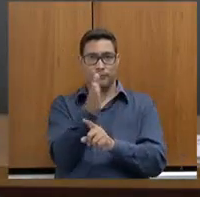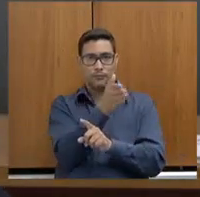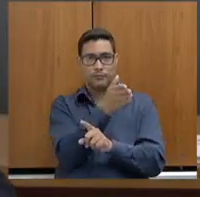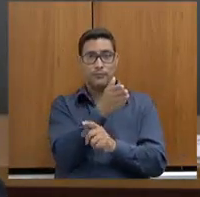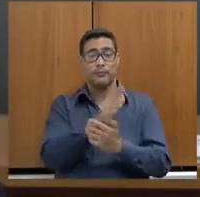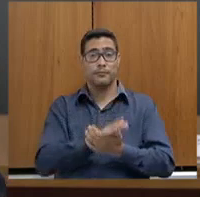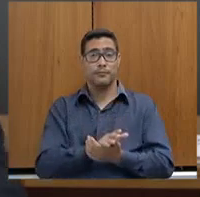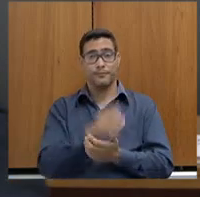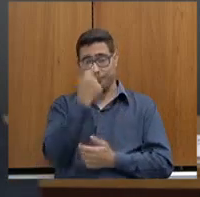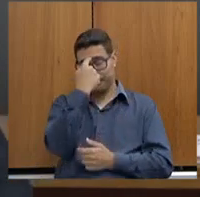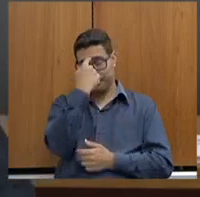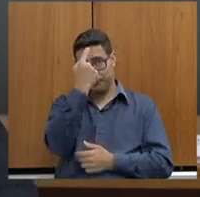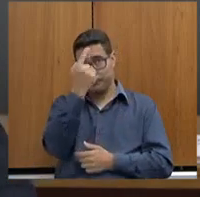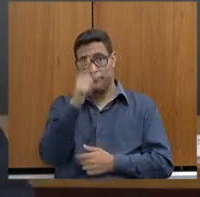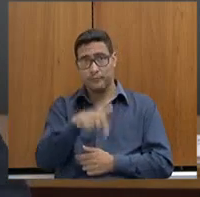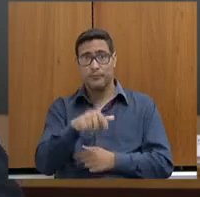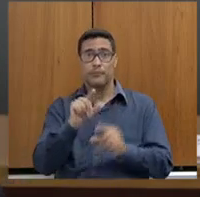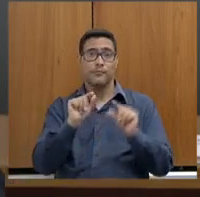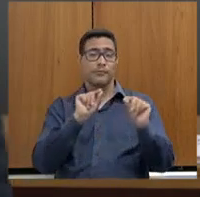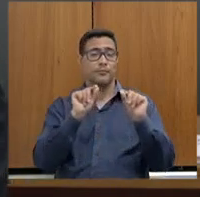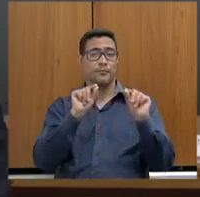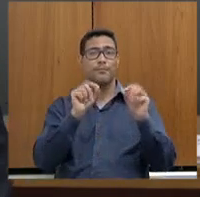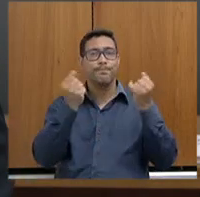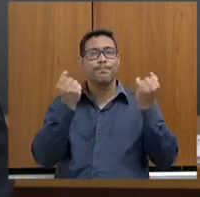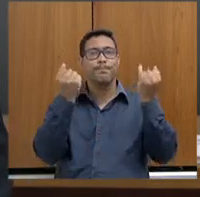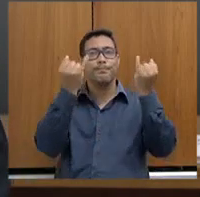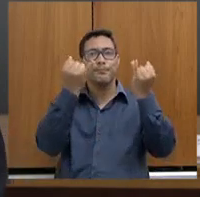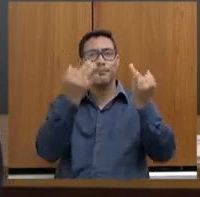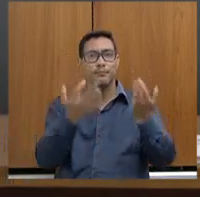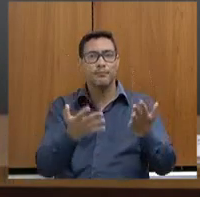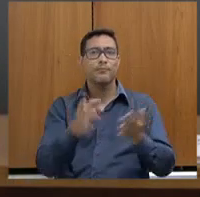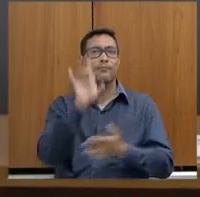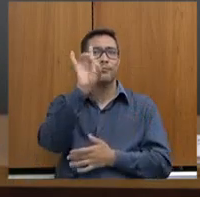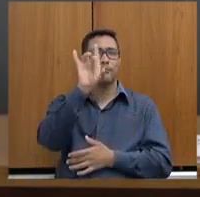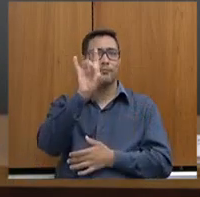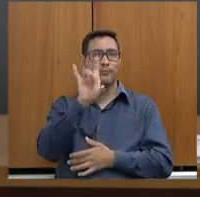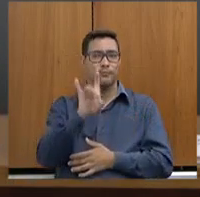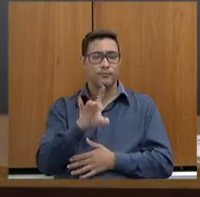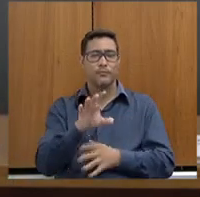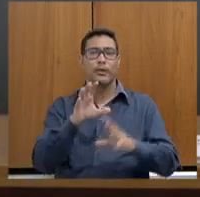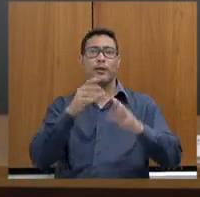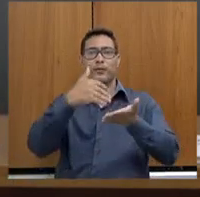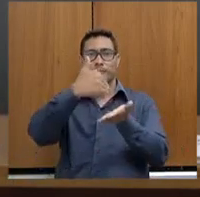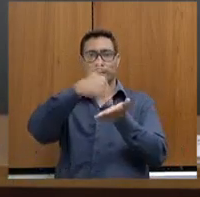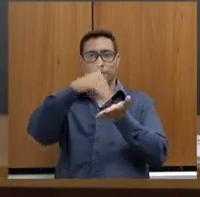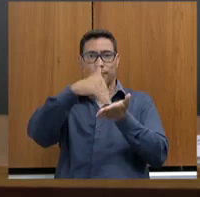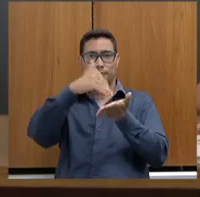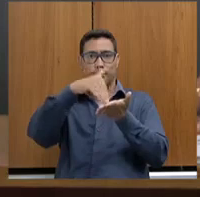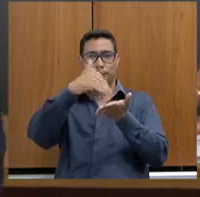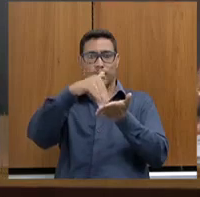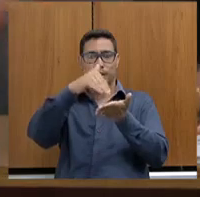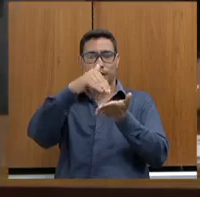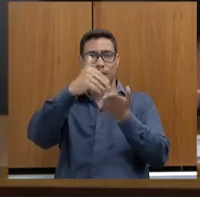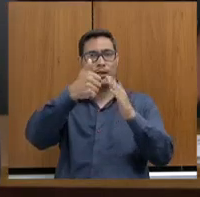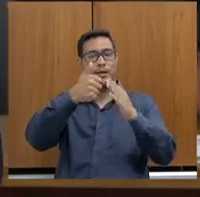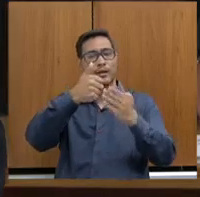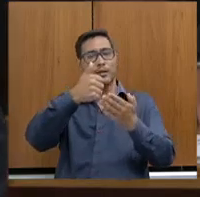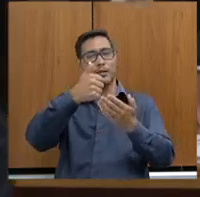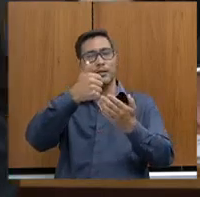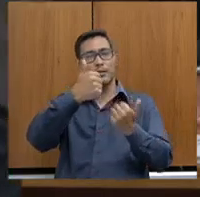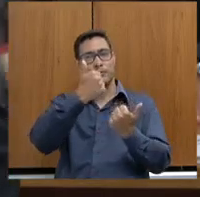A ideia, na verdade, é falar um pouquinho a respeito de cada uma das subsecretarias que compõem a pasta da Sejusp, a nossa